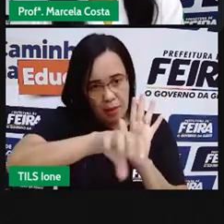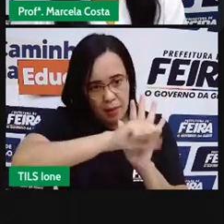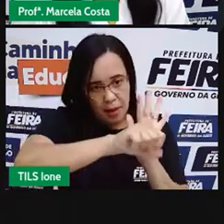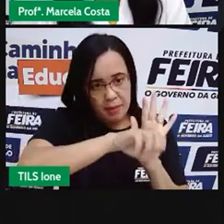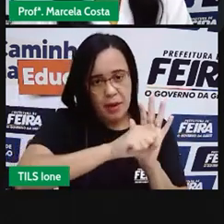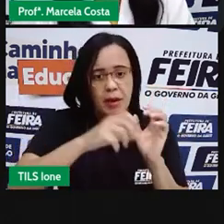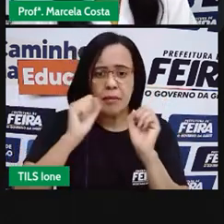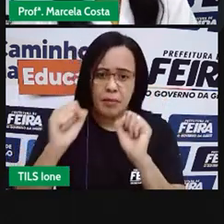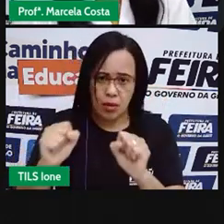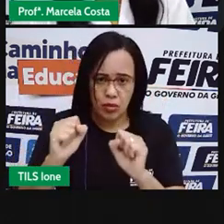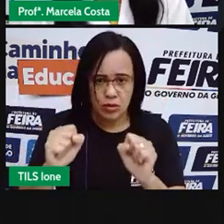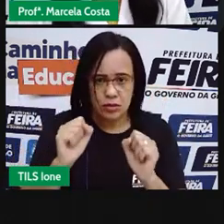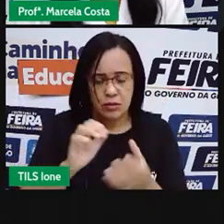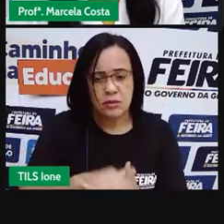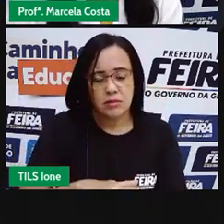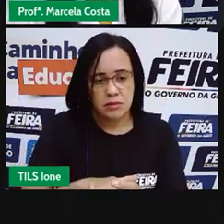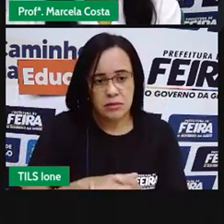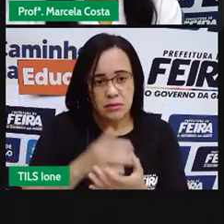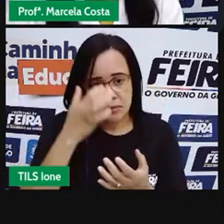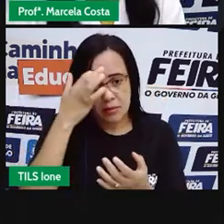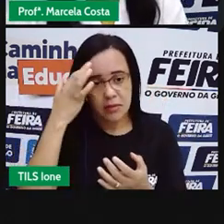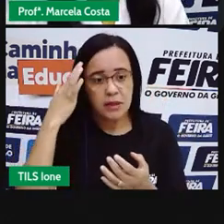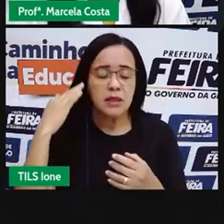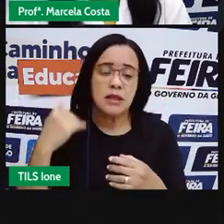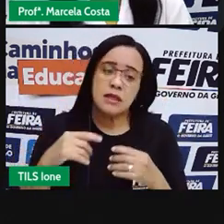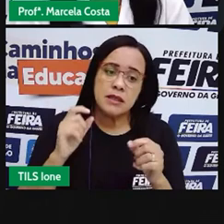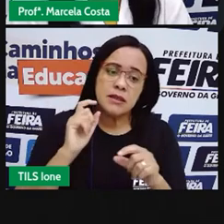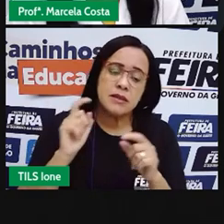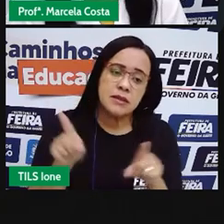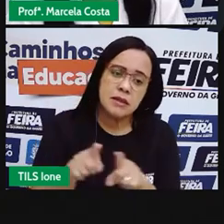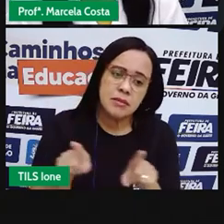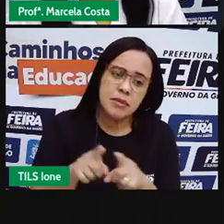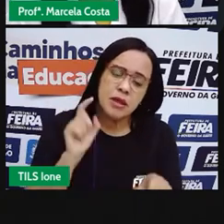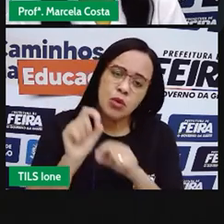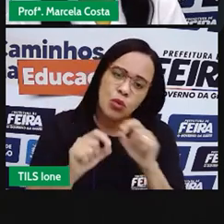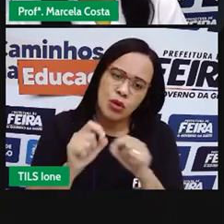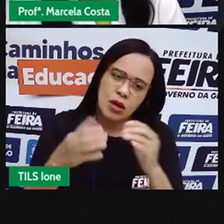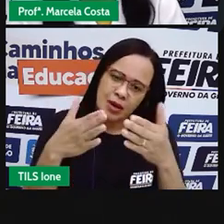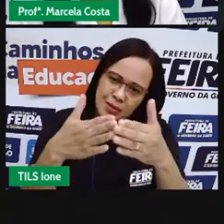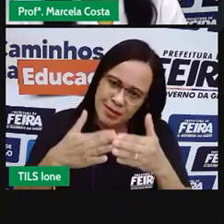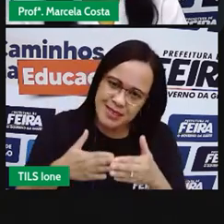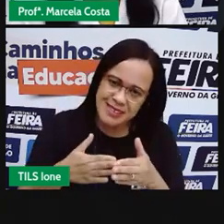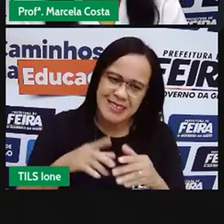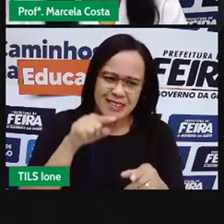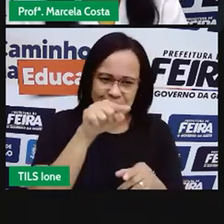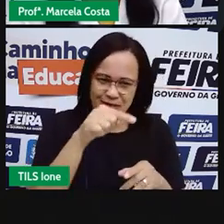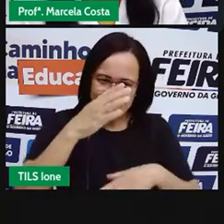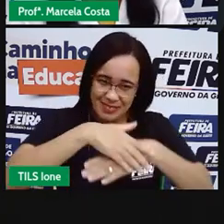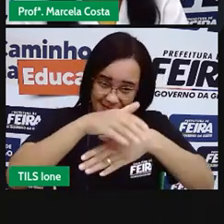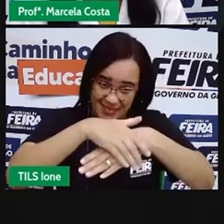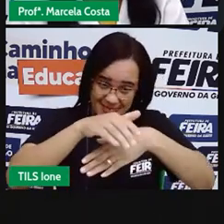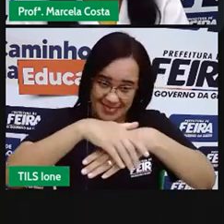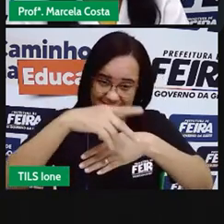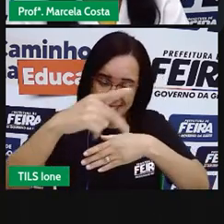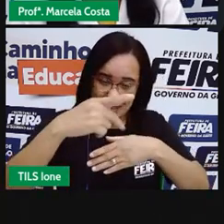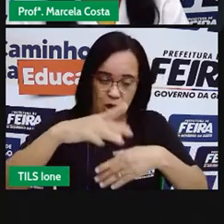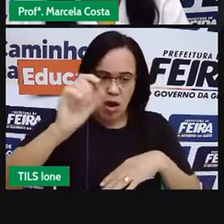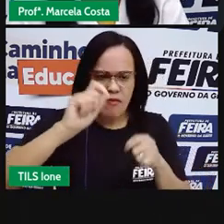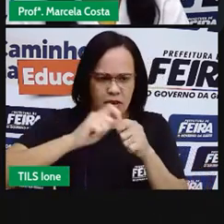E só para que você continue a aprender das suas práticas, eu vou pedir para você profissional um cartaz